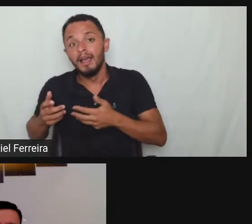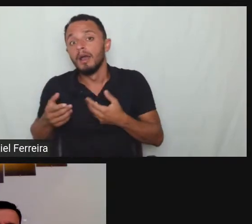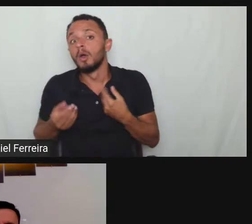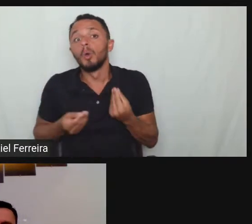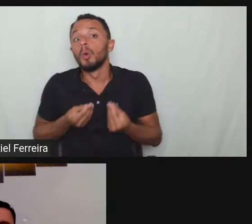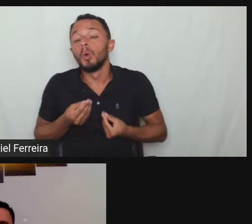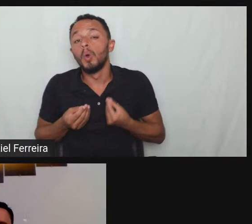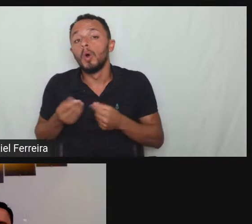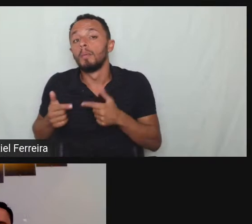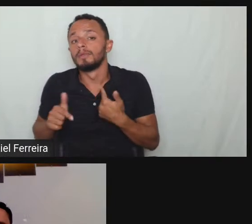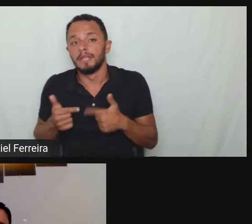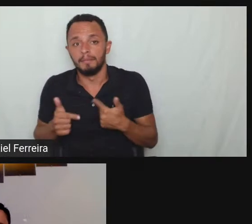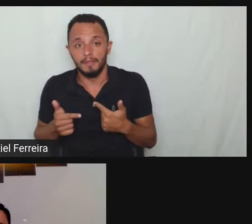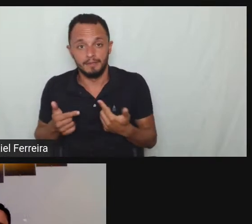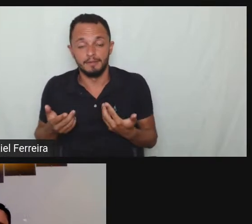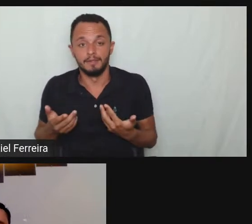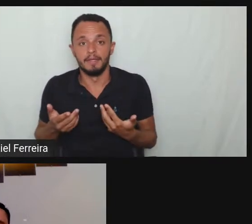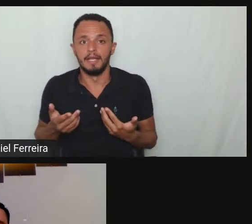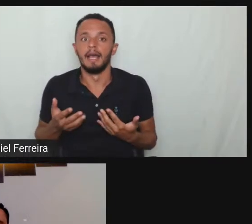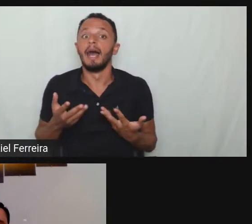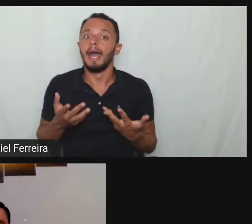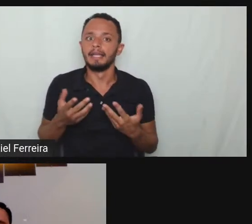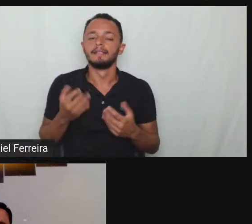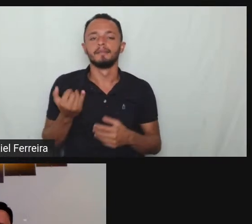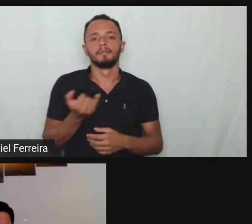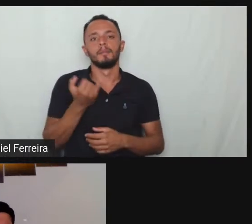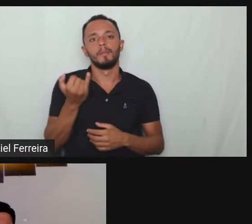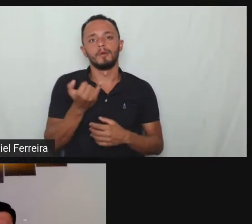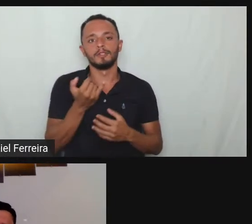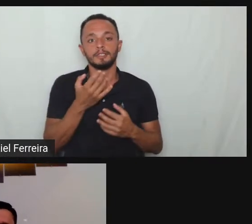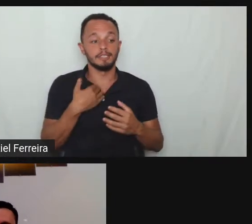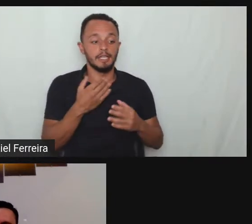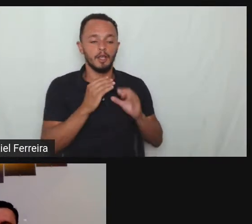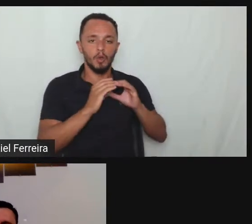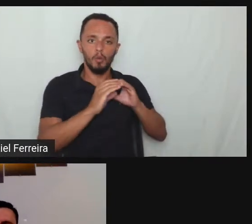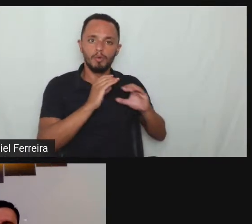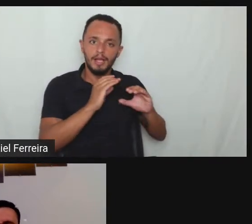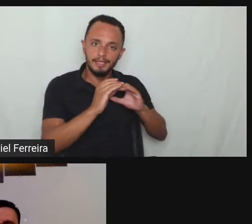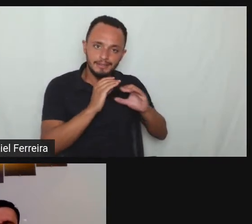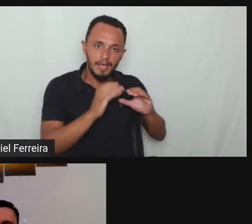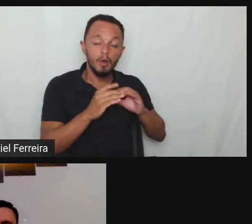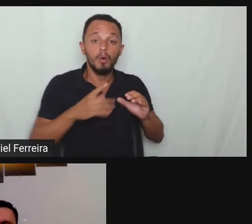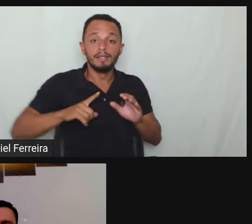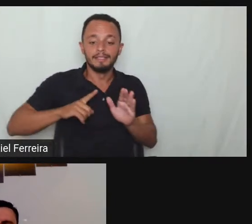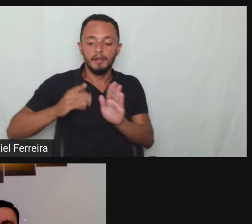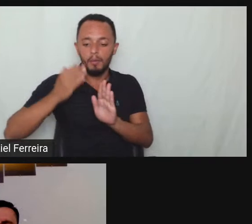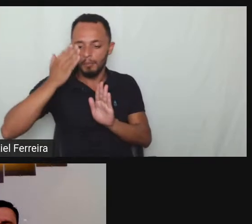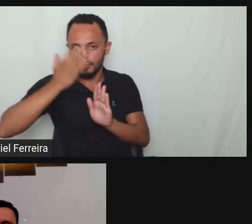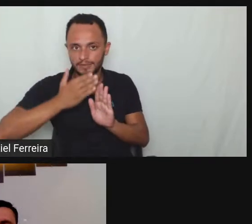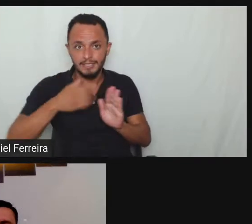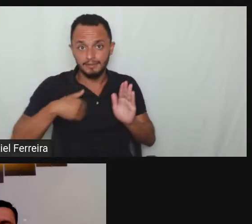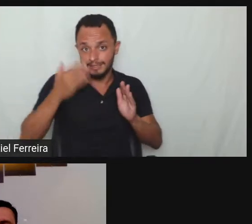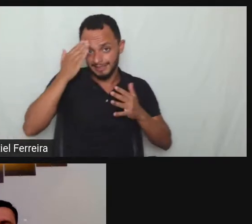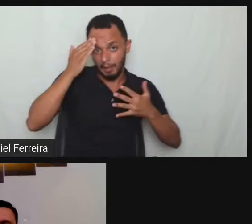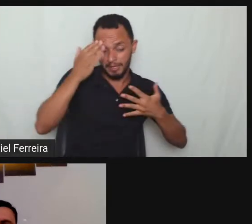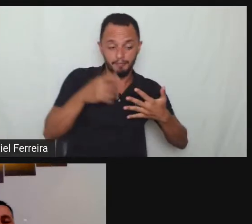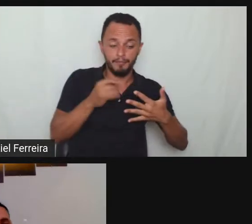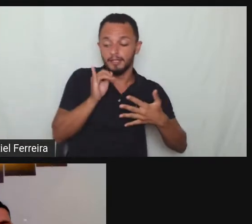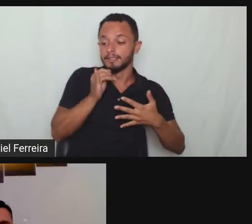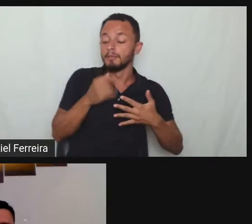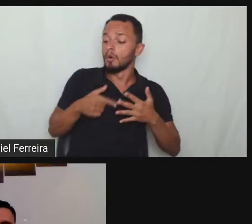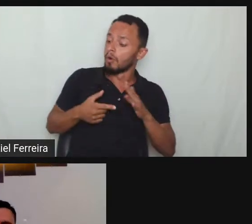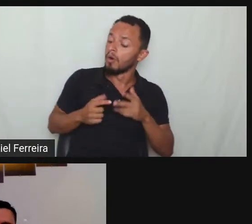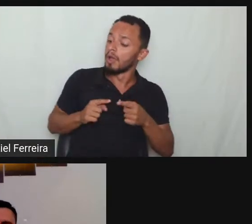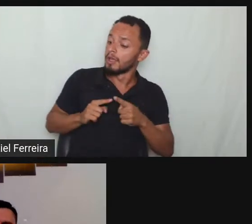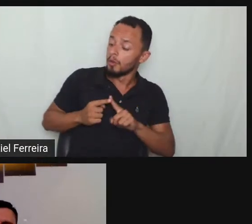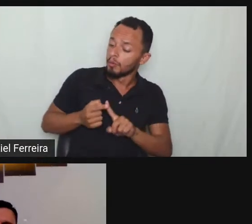ajuda o pessoal da fiscalização e fundamenta para que você tenha respaldo legal não adianta você bater na ponta do escritório mas é você que